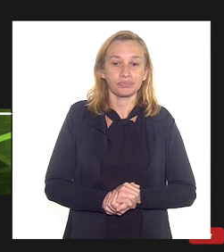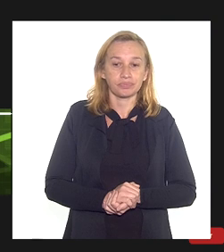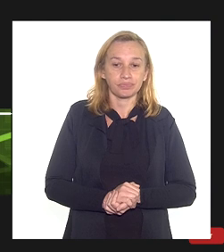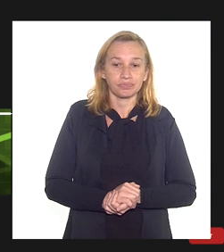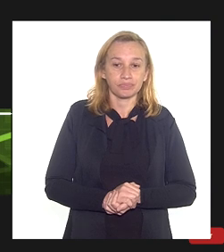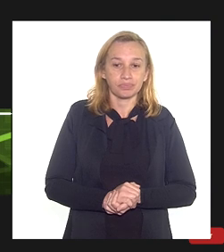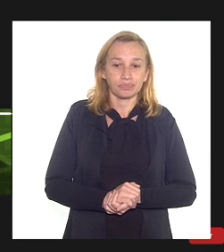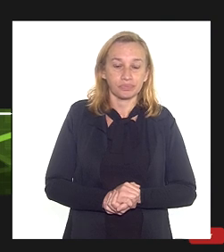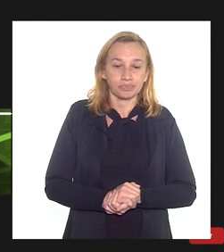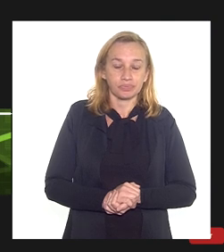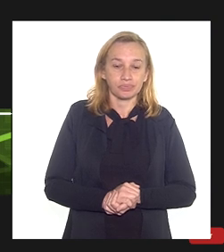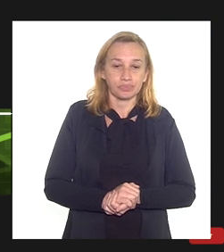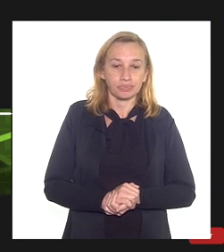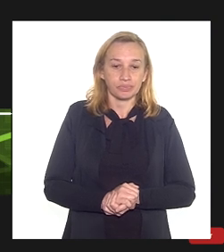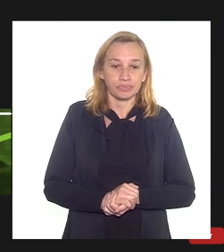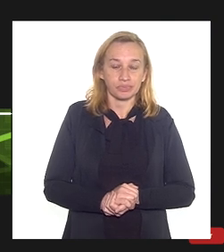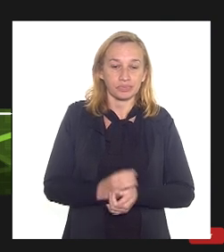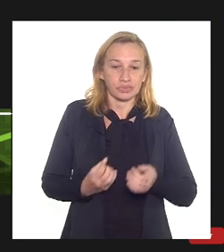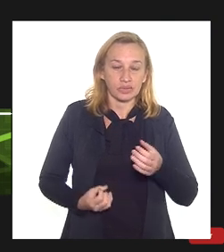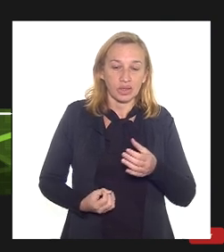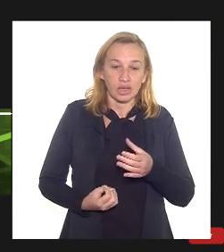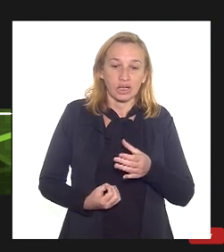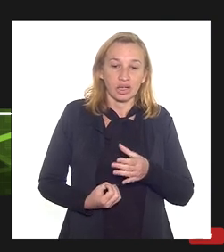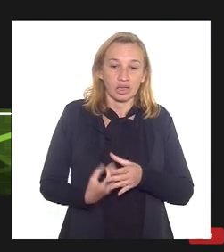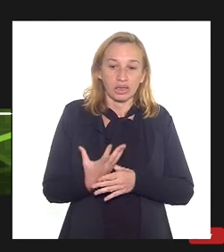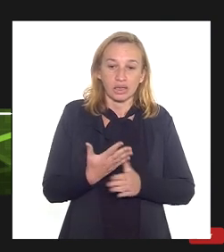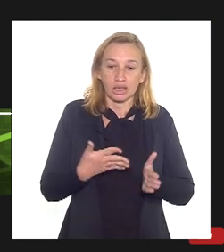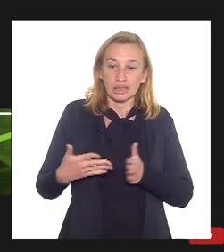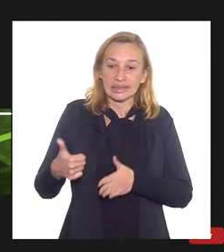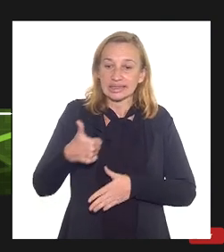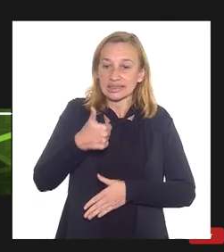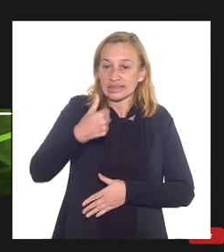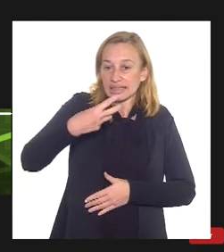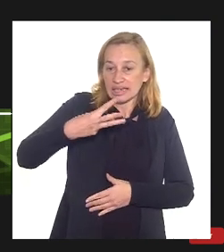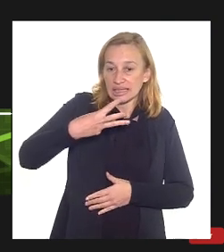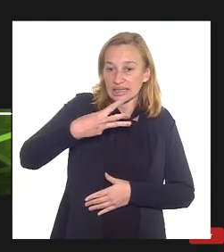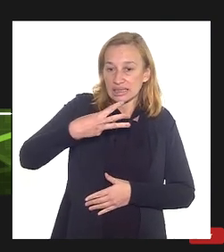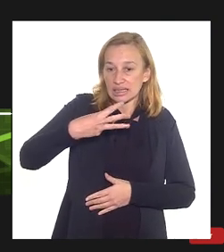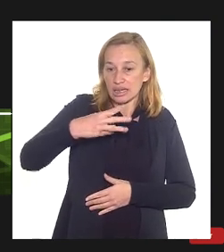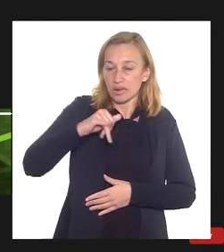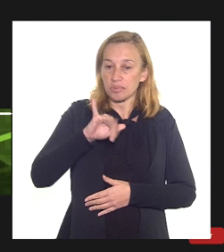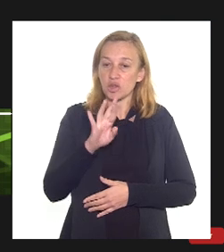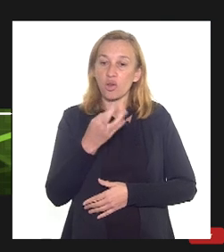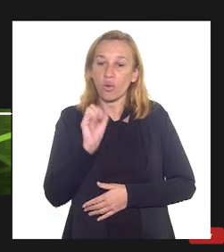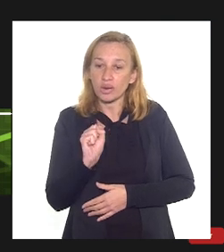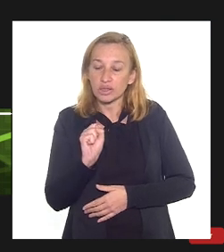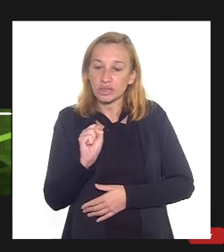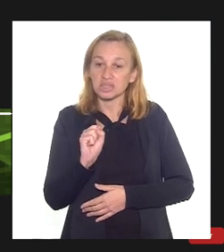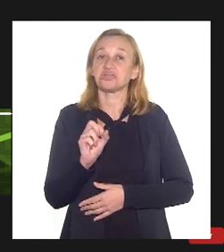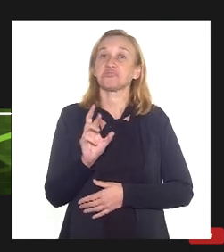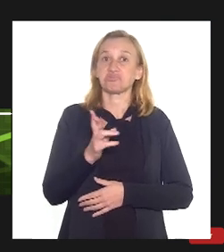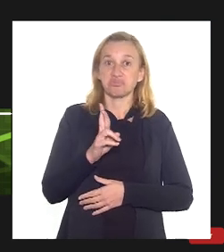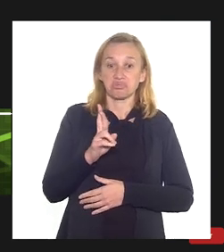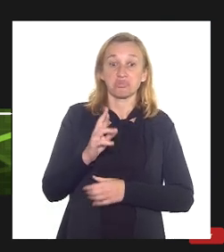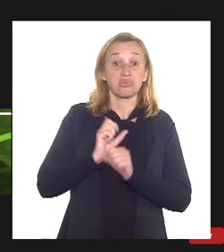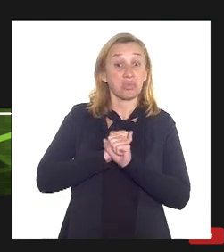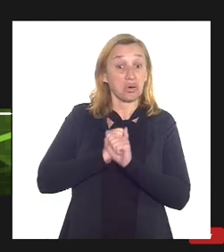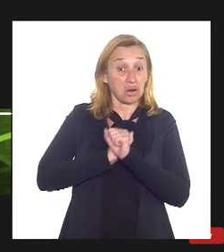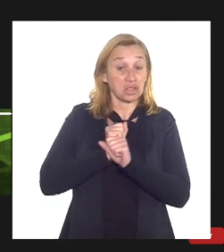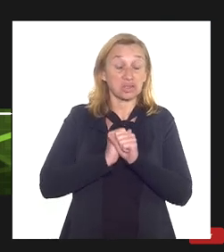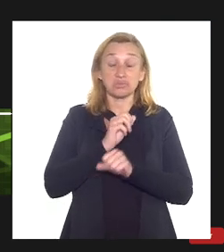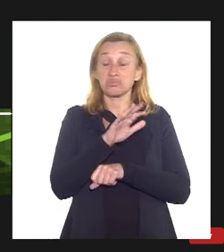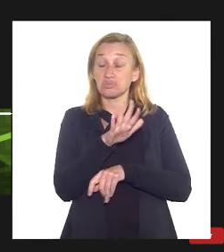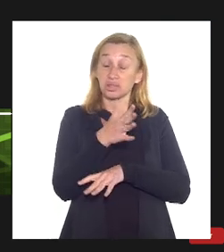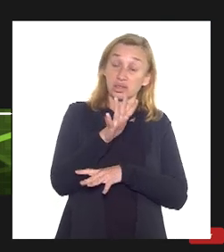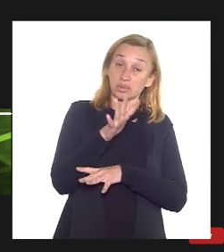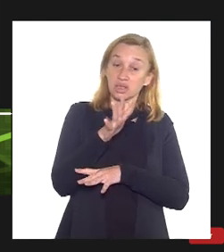faturando 13 bilhões por ano 13 bilhões por ano que é aproximadamente